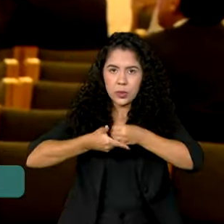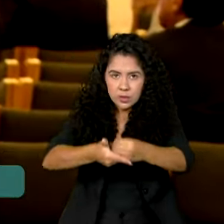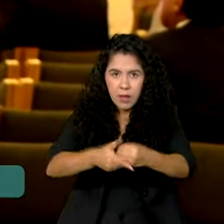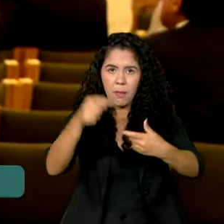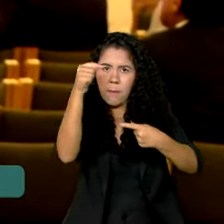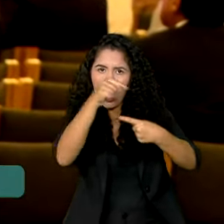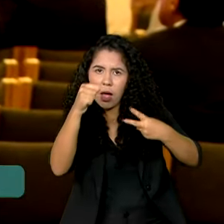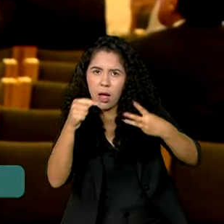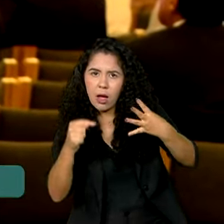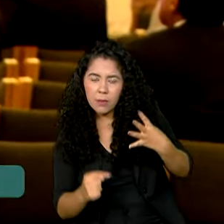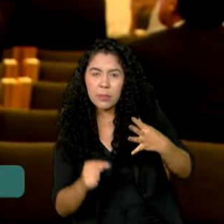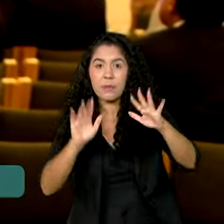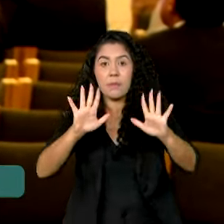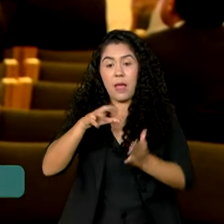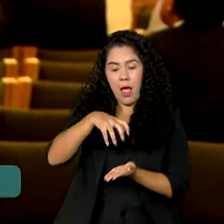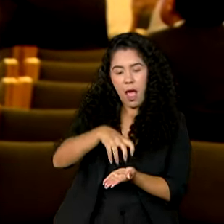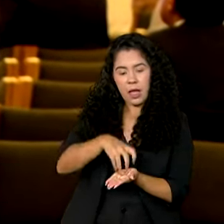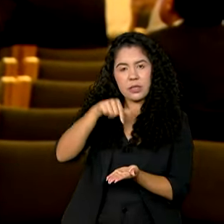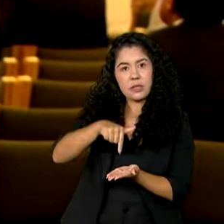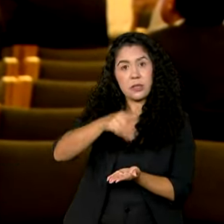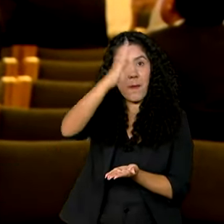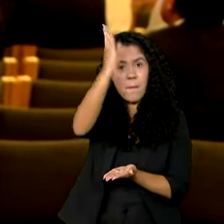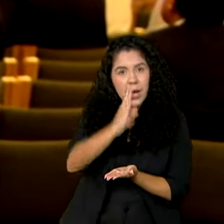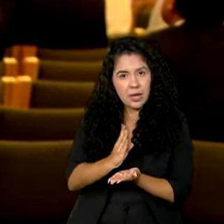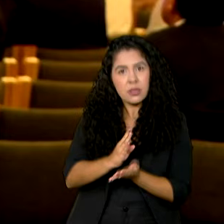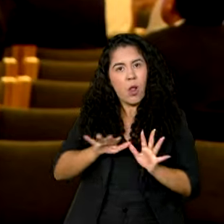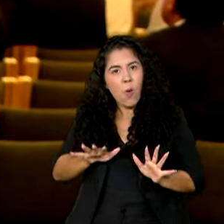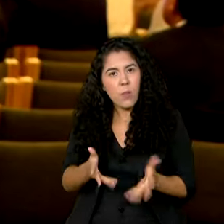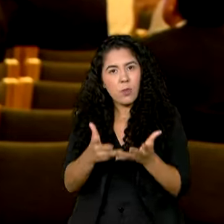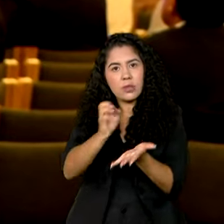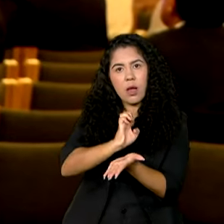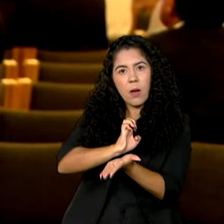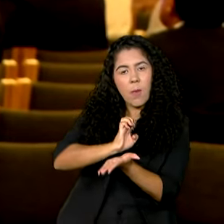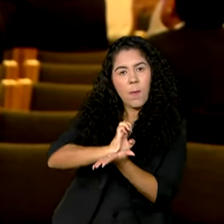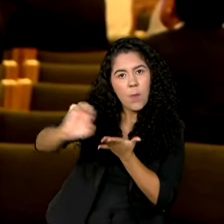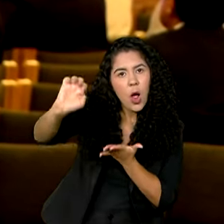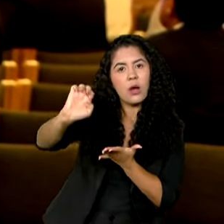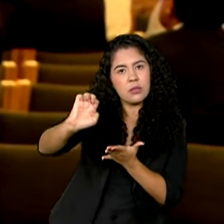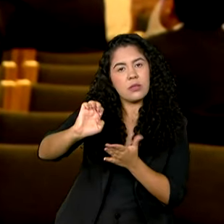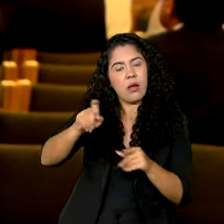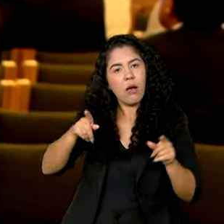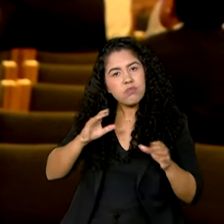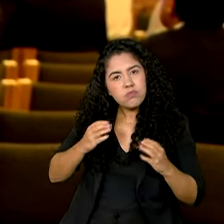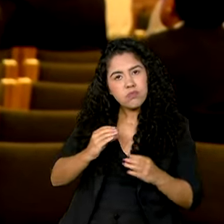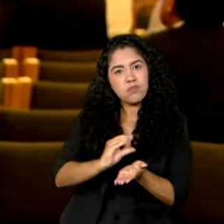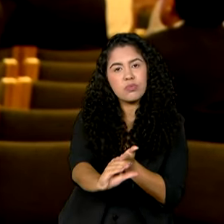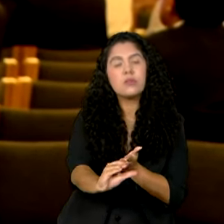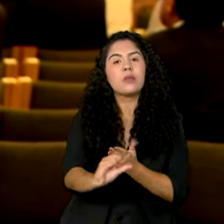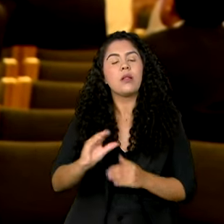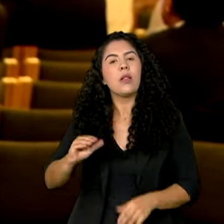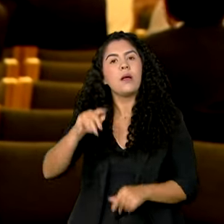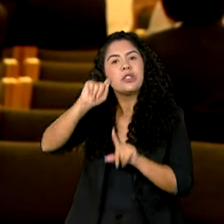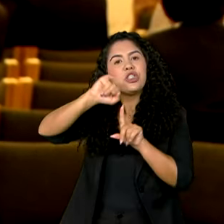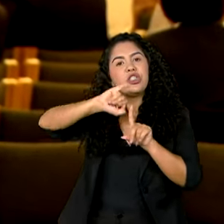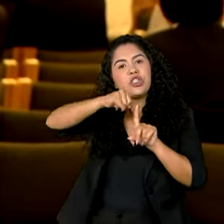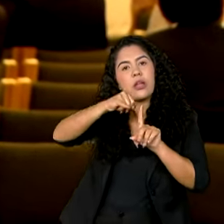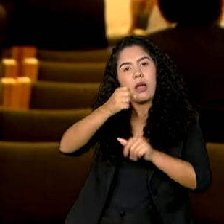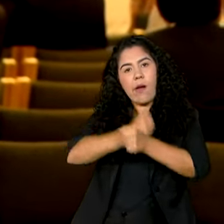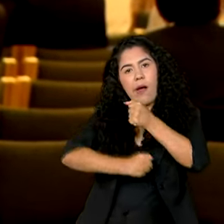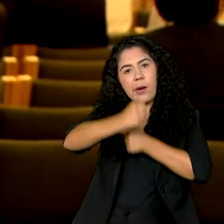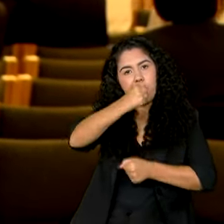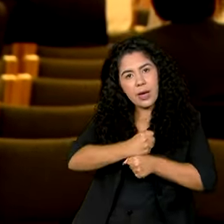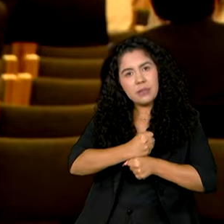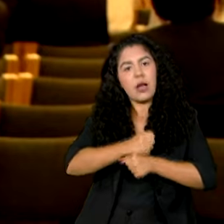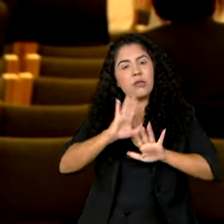Segundo a Agência Brasileira de Promoção de Exportações e Investimentos, desde janeiro de 2023, foram anunciados mais de